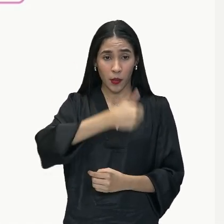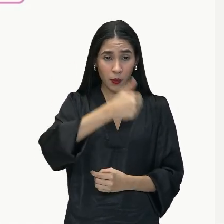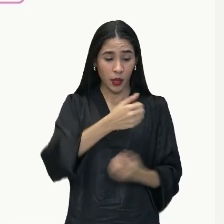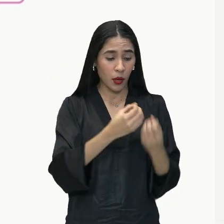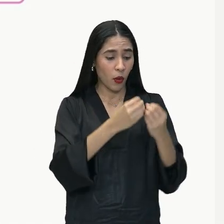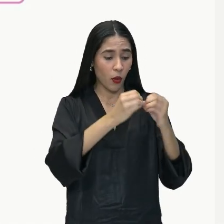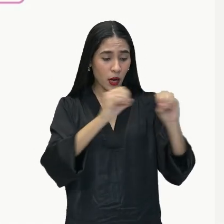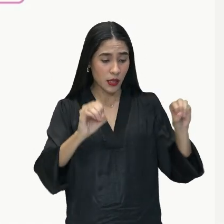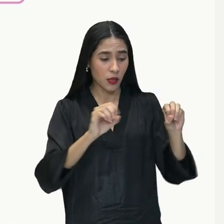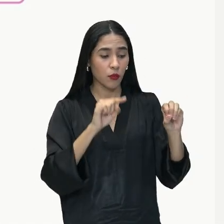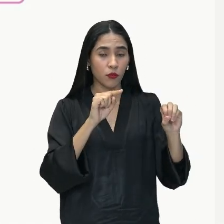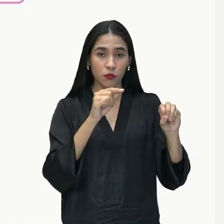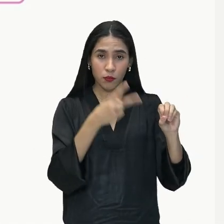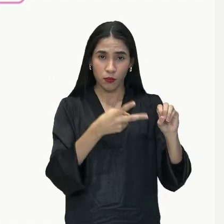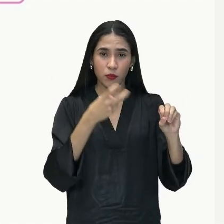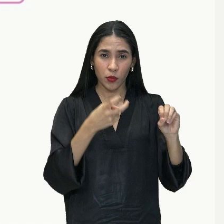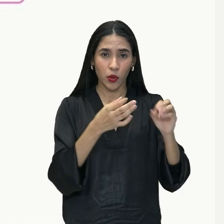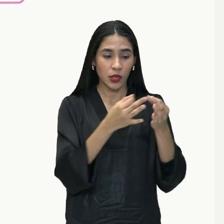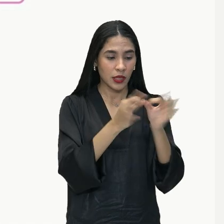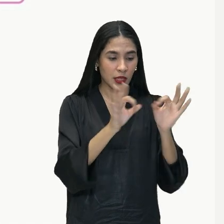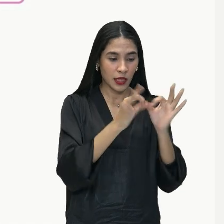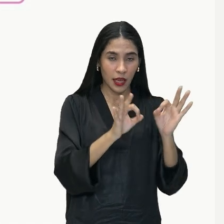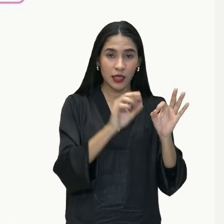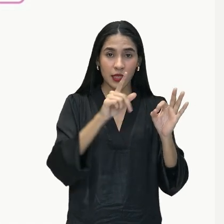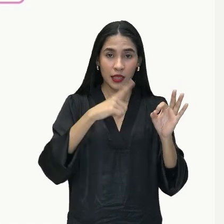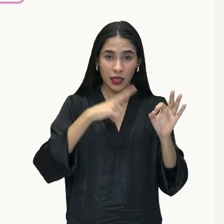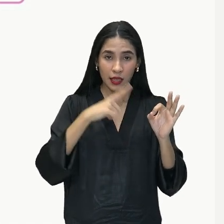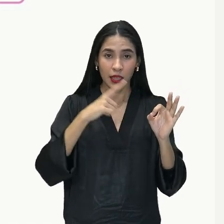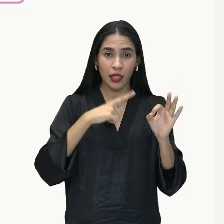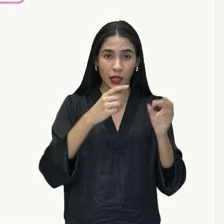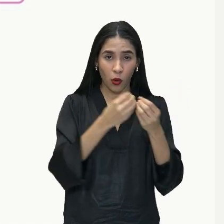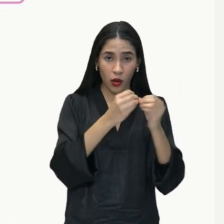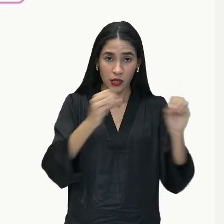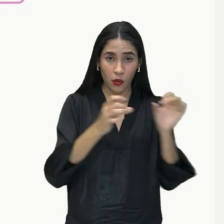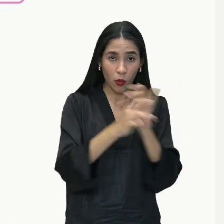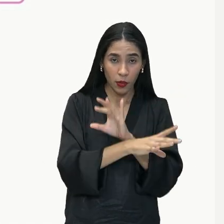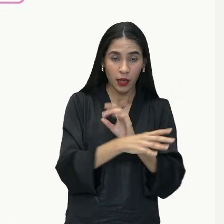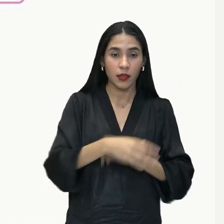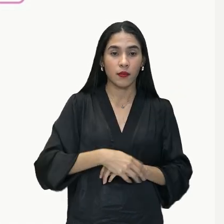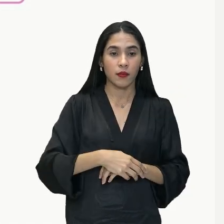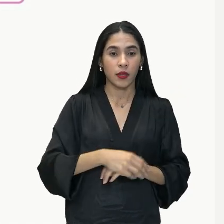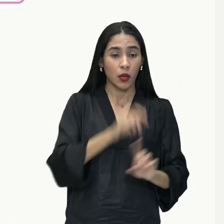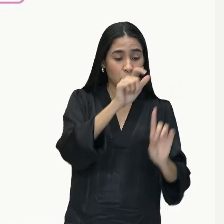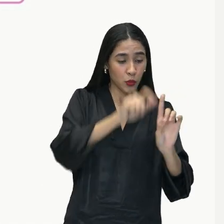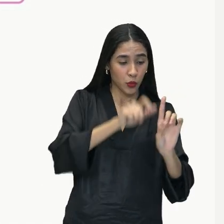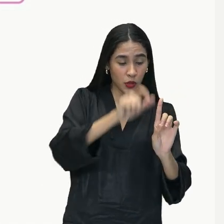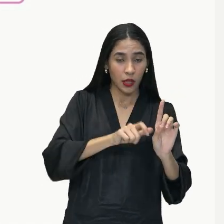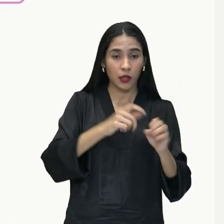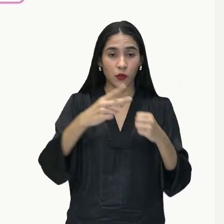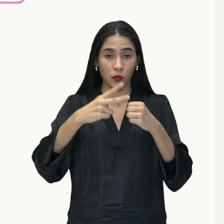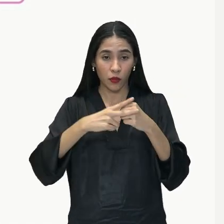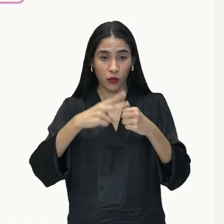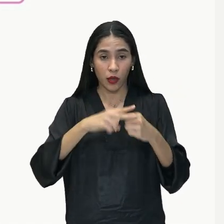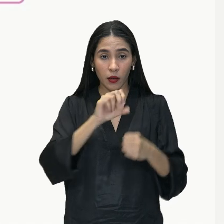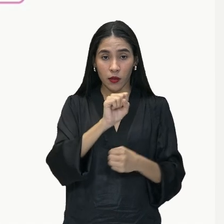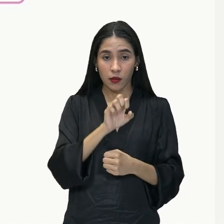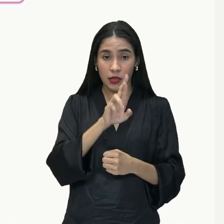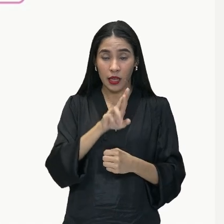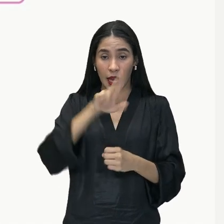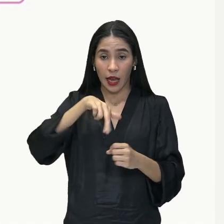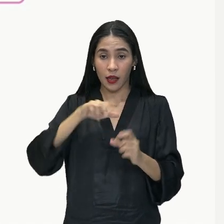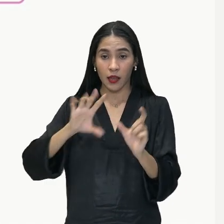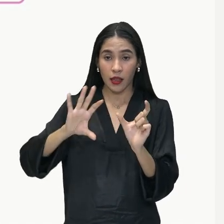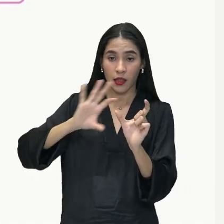sintaticamente, você vê que tem todo um período completo aí, olha. Nosso maior sonho, sujeito, verbo ser, que é o nosso verbo de ligação,